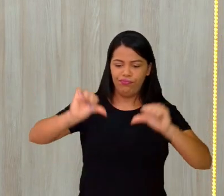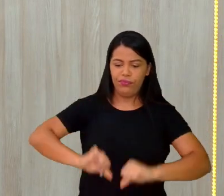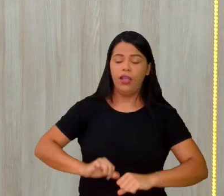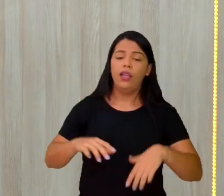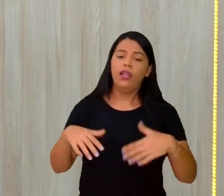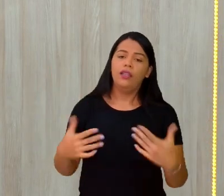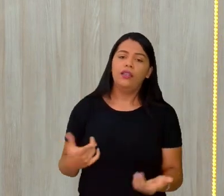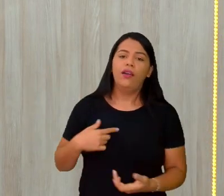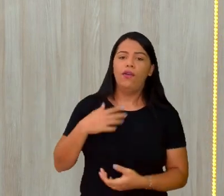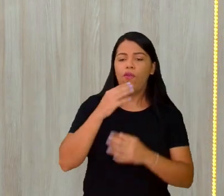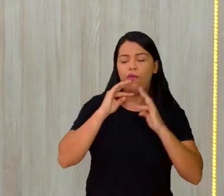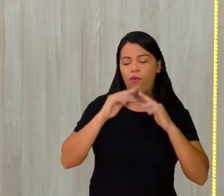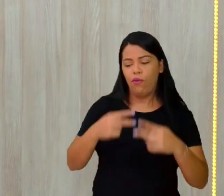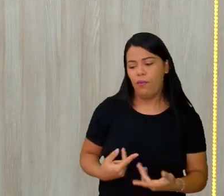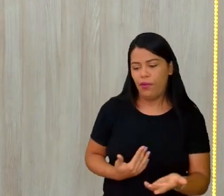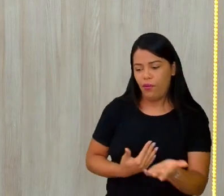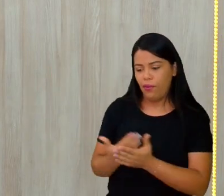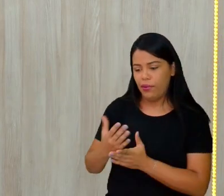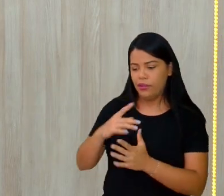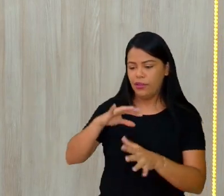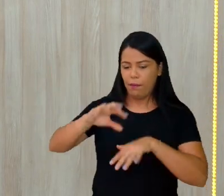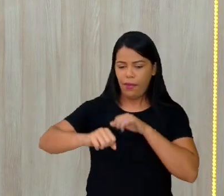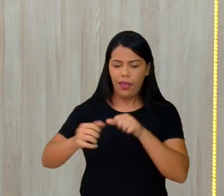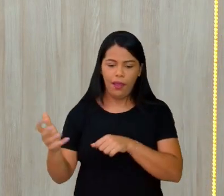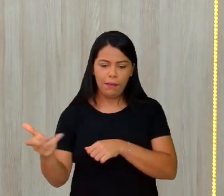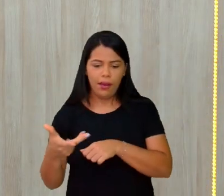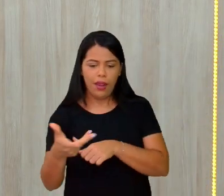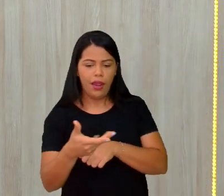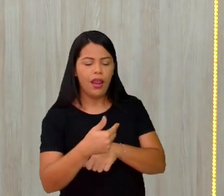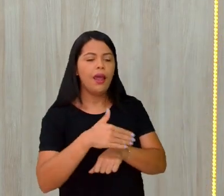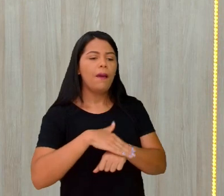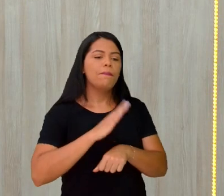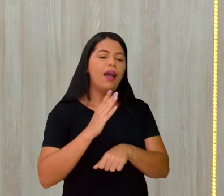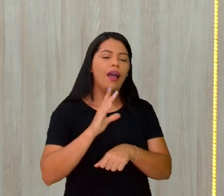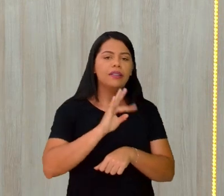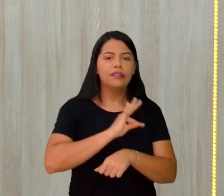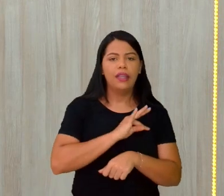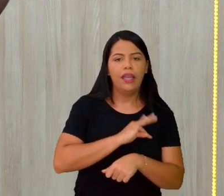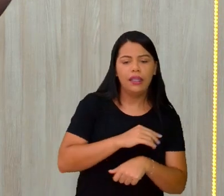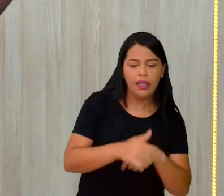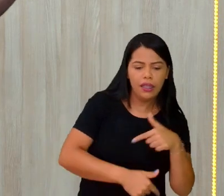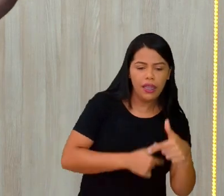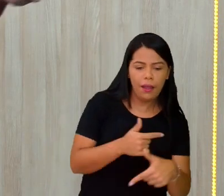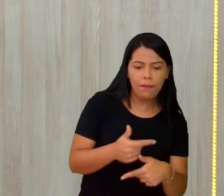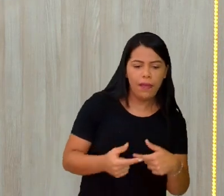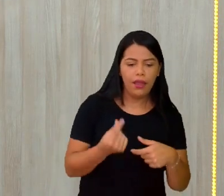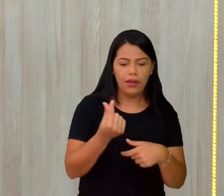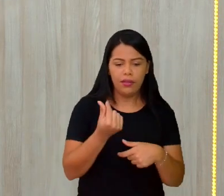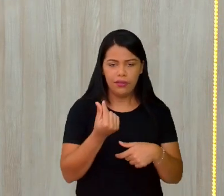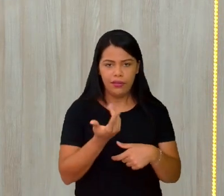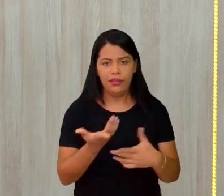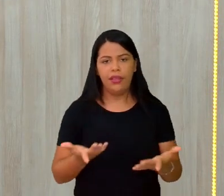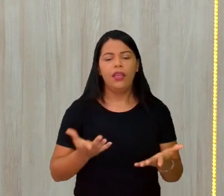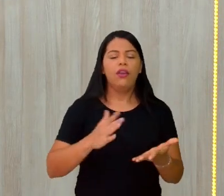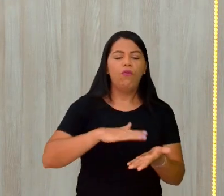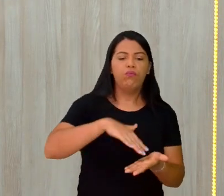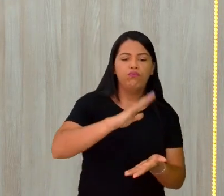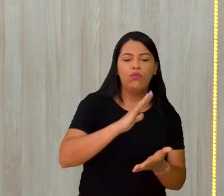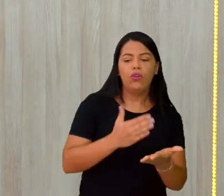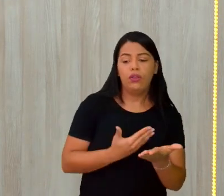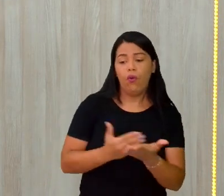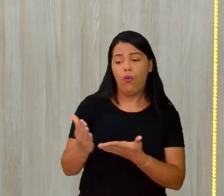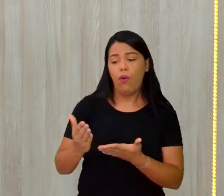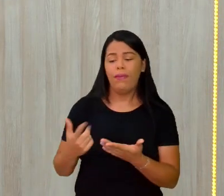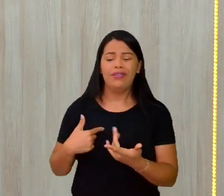técnicas e esquecendo os espaços naturais. Até a gente vai passando ao longo dos anos, revoluções